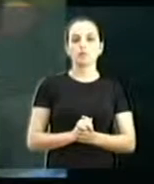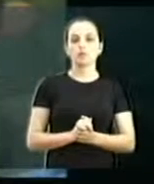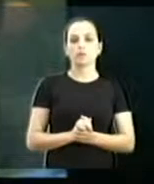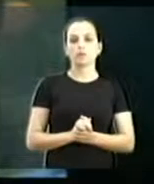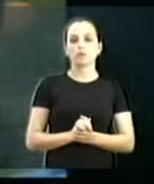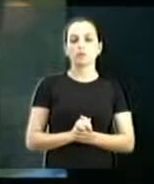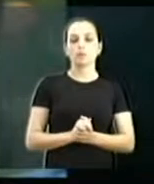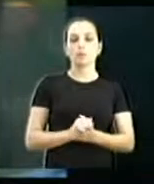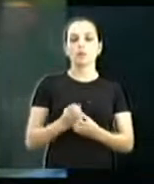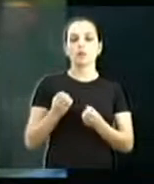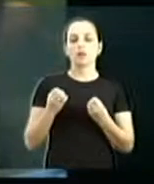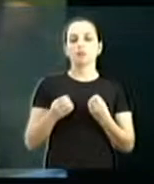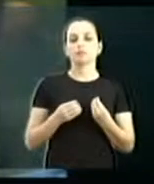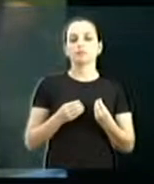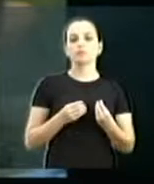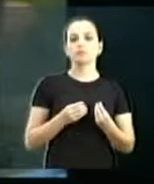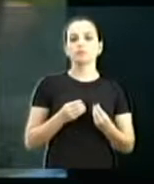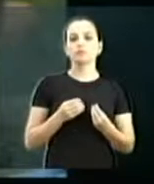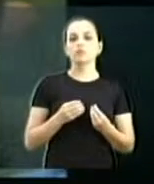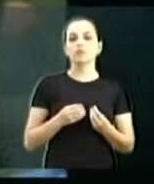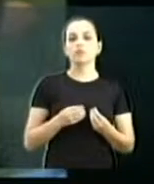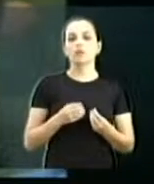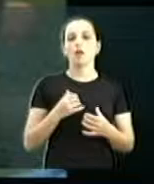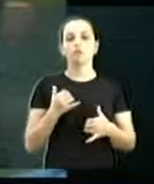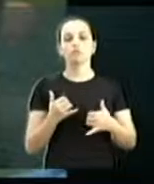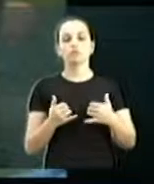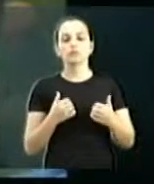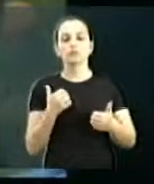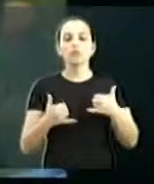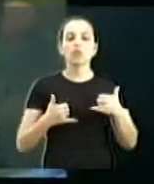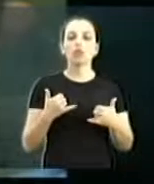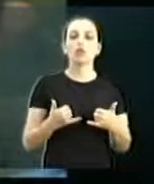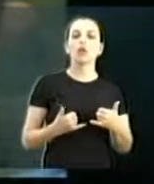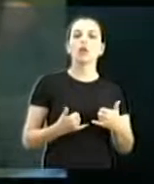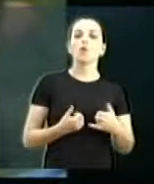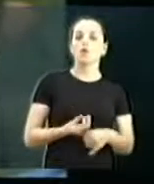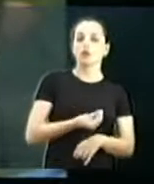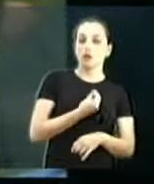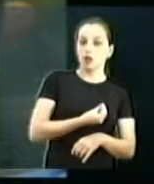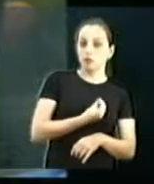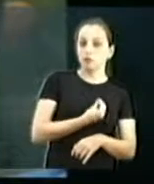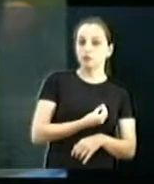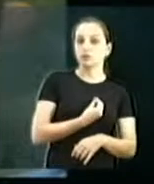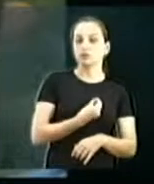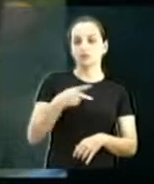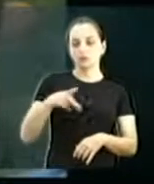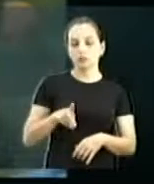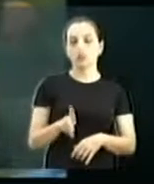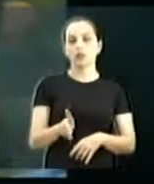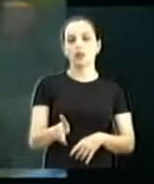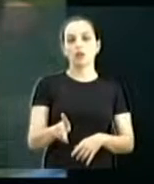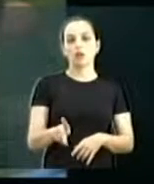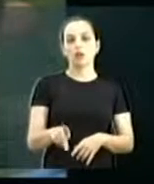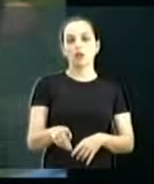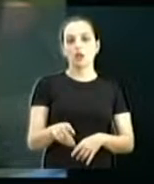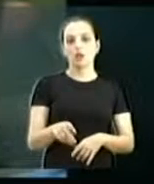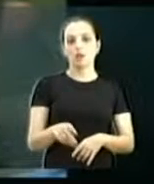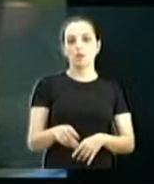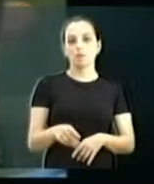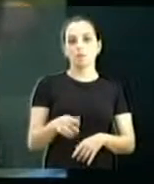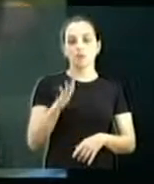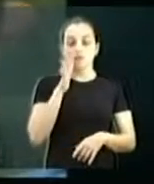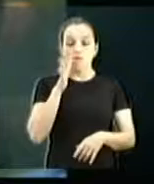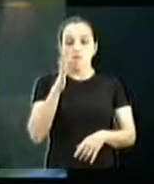a favor da vida, denuncie o tráfico de pessoas. Então, existe aí o telefone 100 e 180.